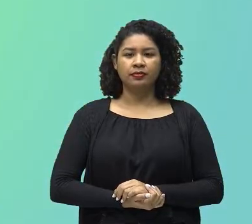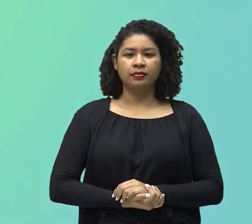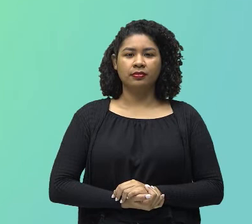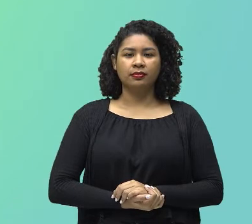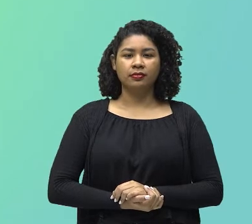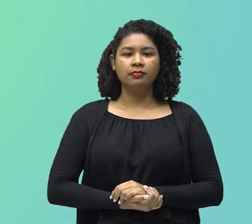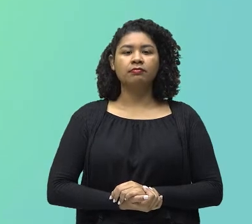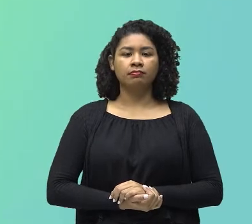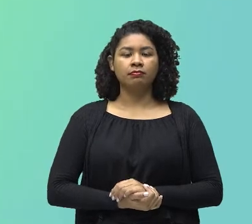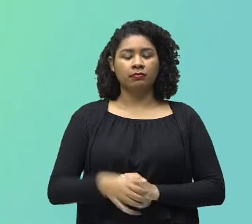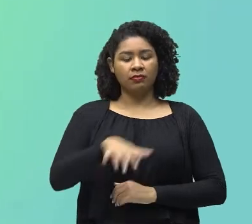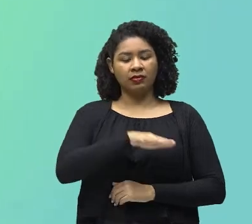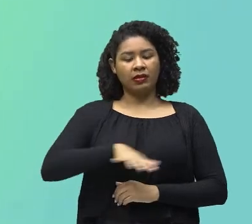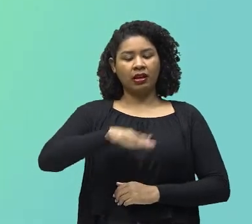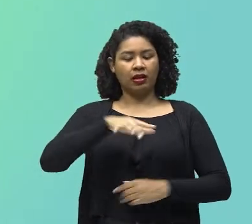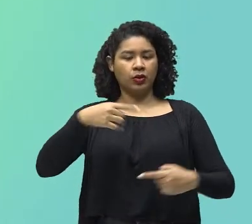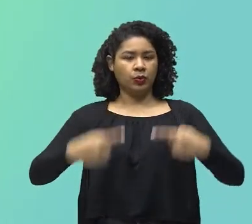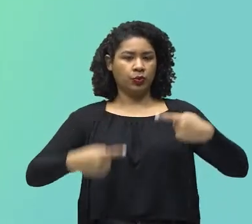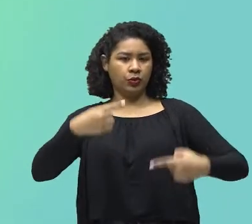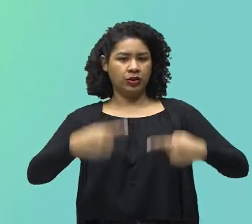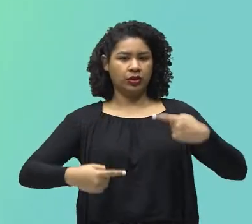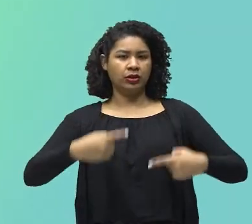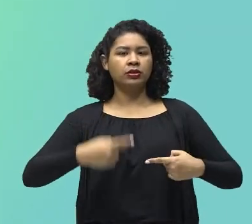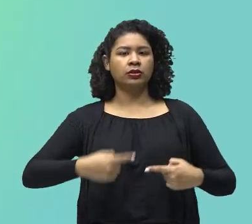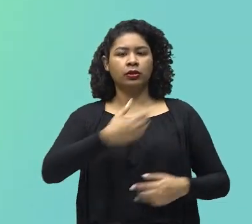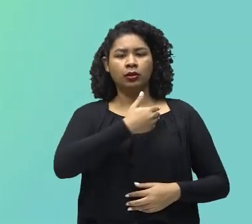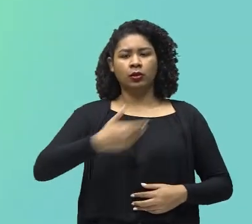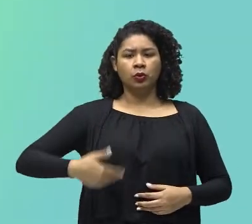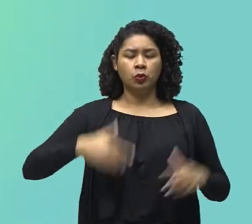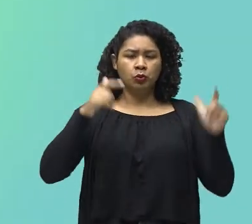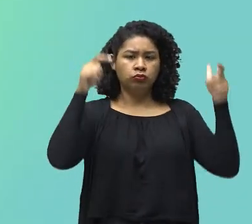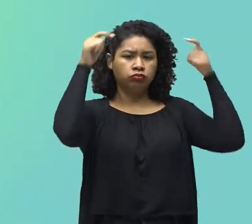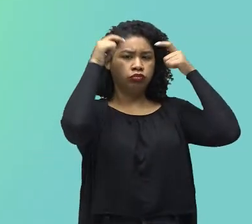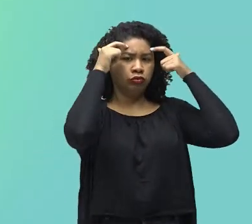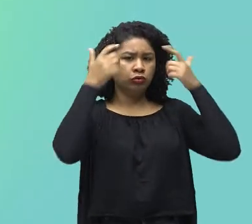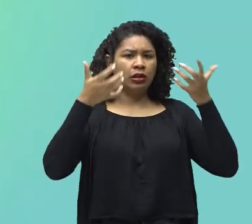Na política, os governantes queriam ser superiores ao clero.